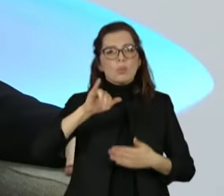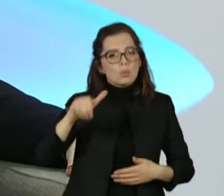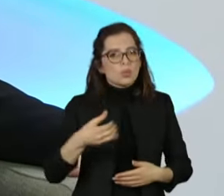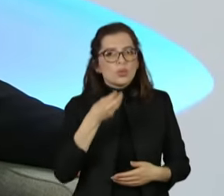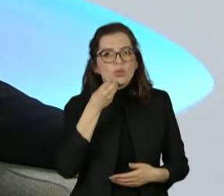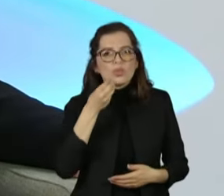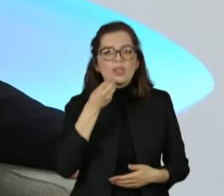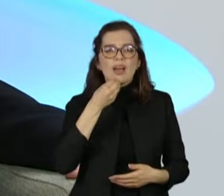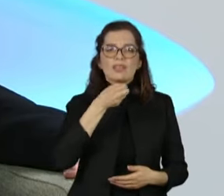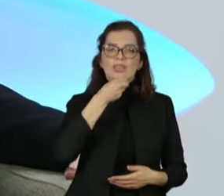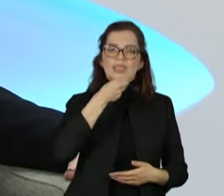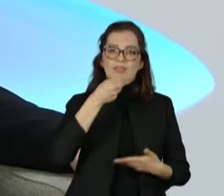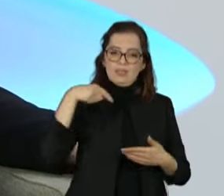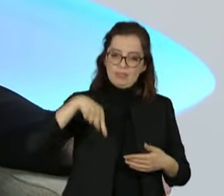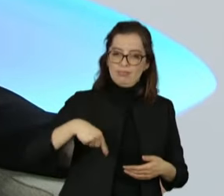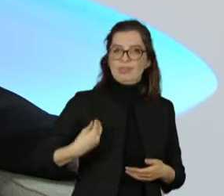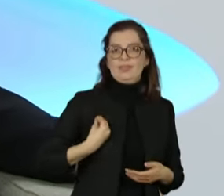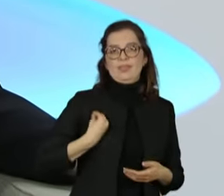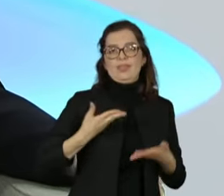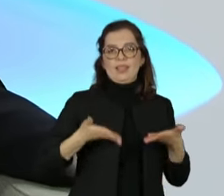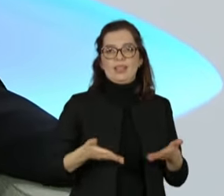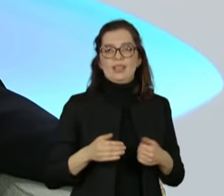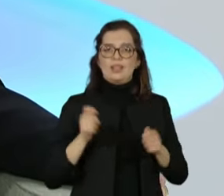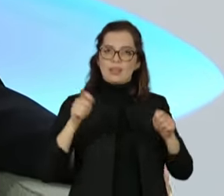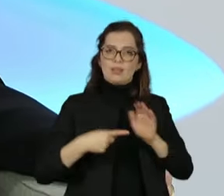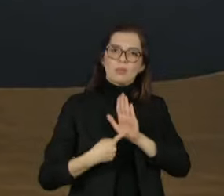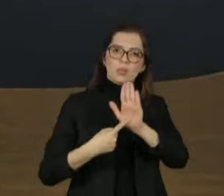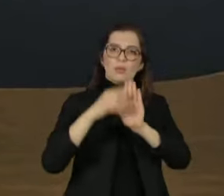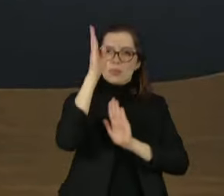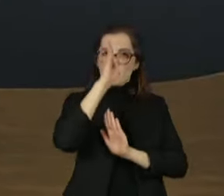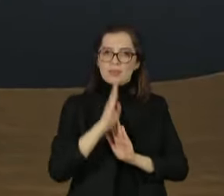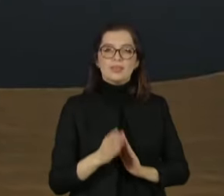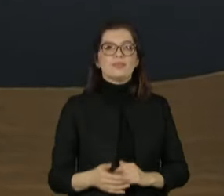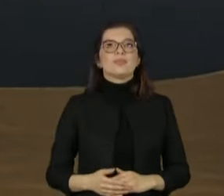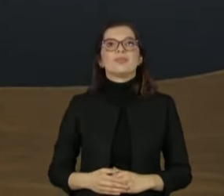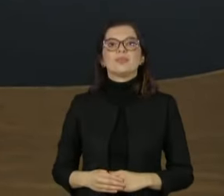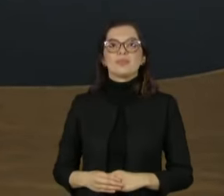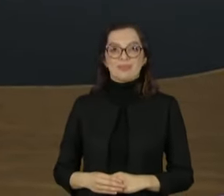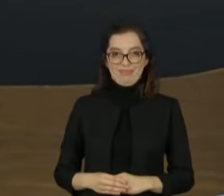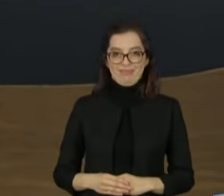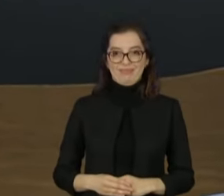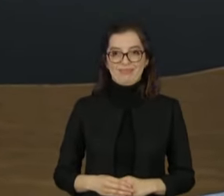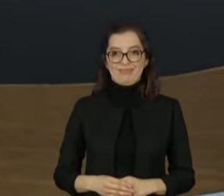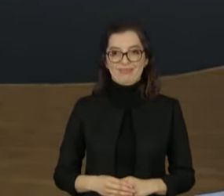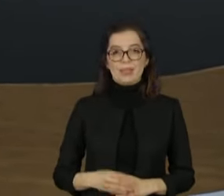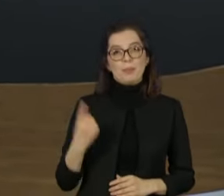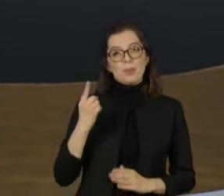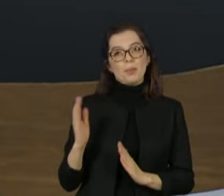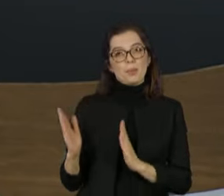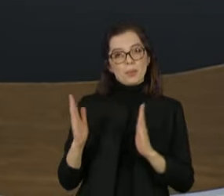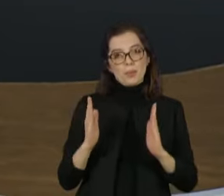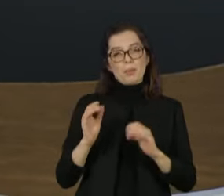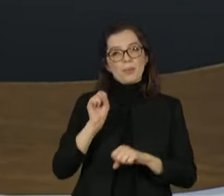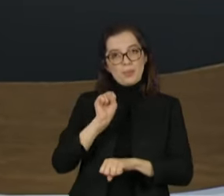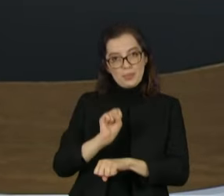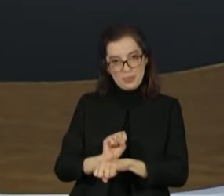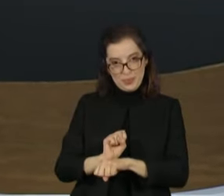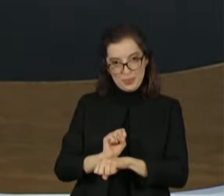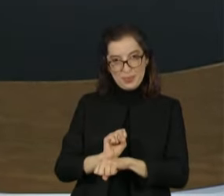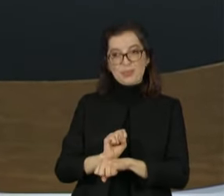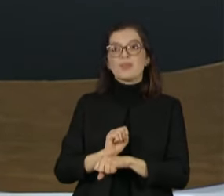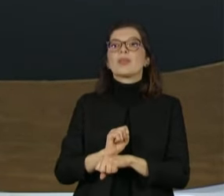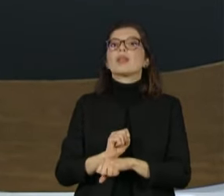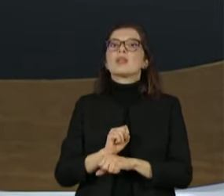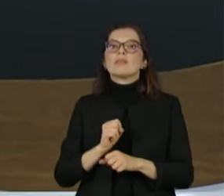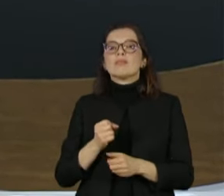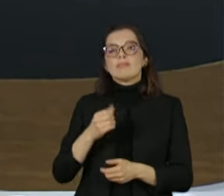através da sabatina, nós podemos apresentar ao Brasil. Então, com isso, a gente fecha o nosso primeiro bloco dessa sabatina com a senadora e